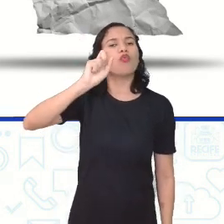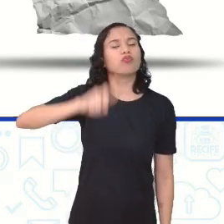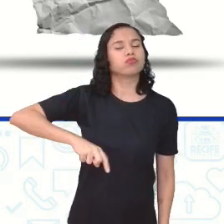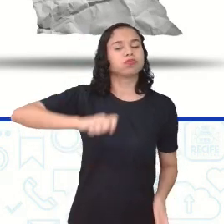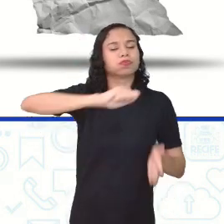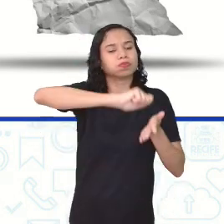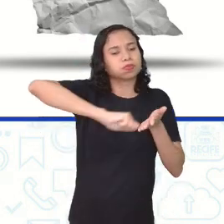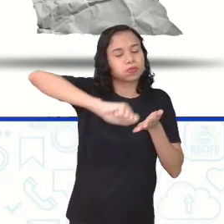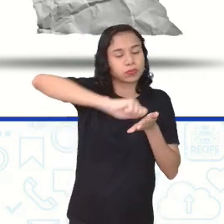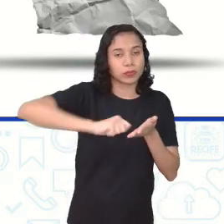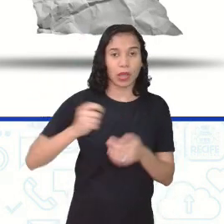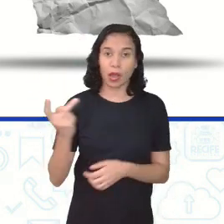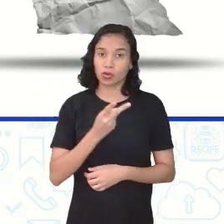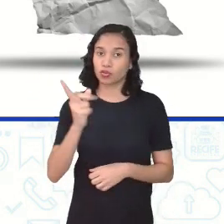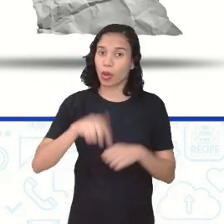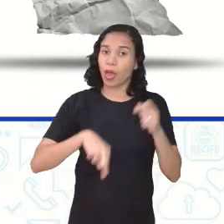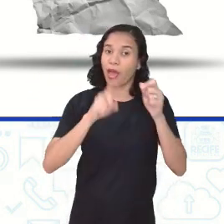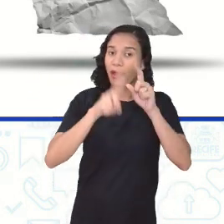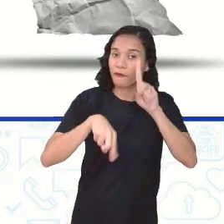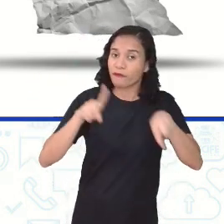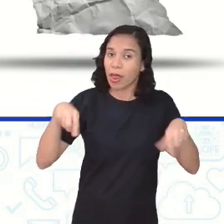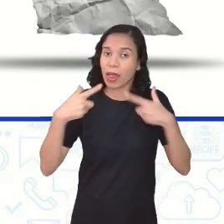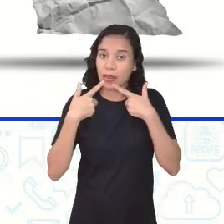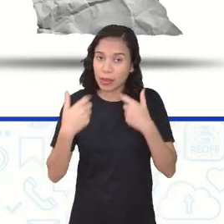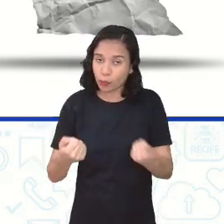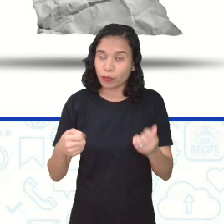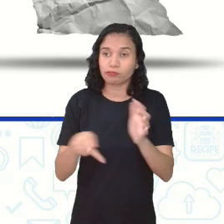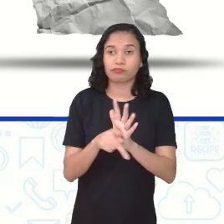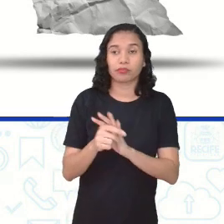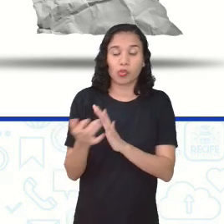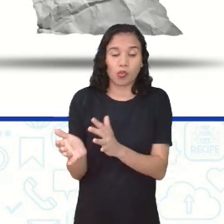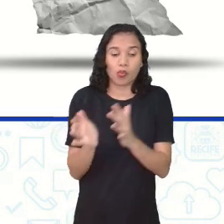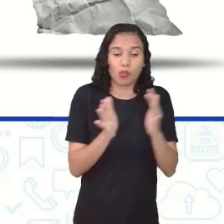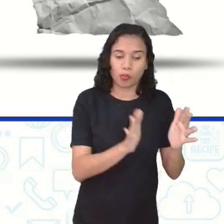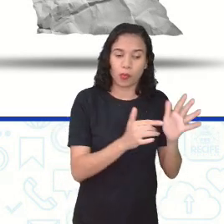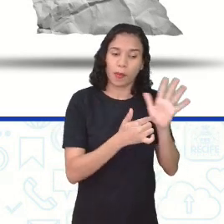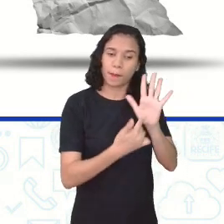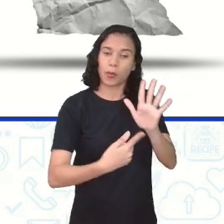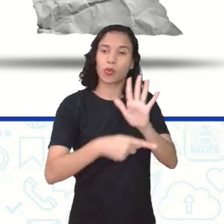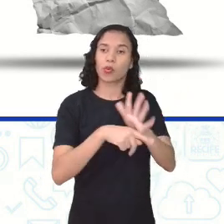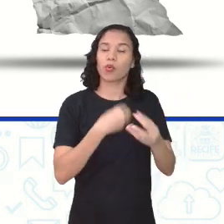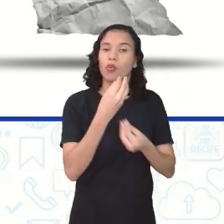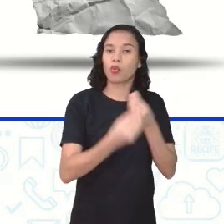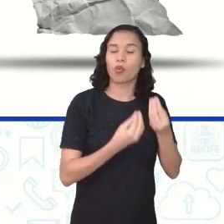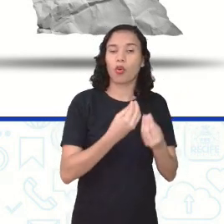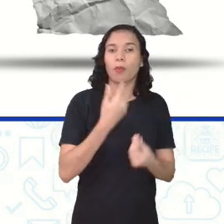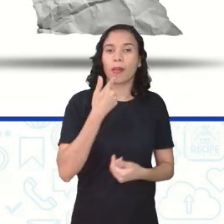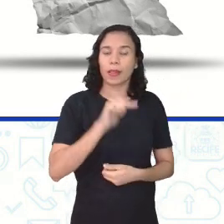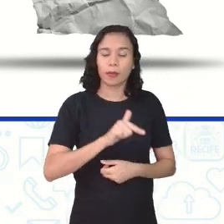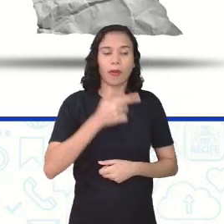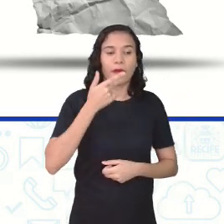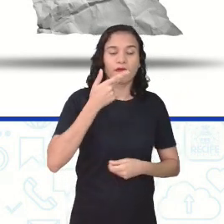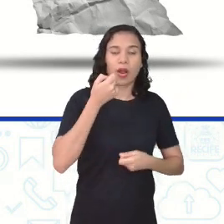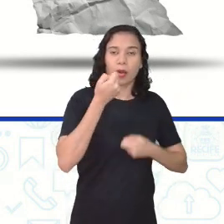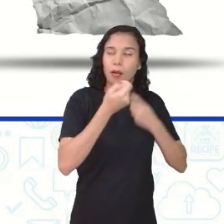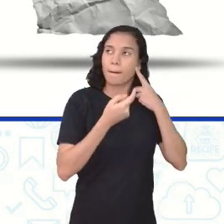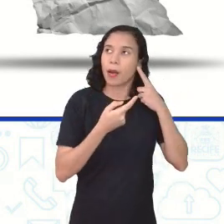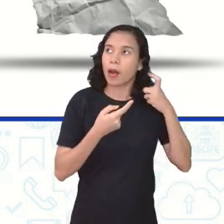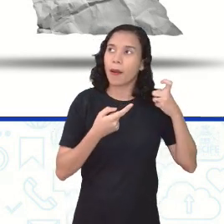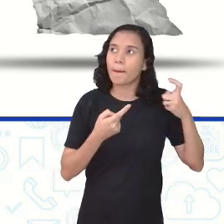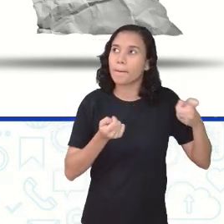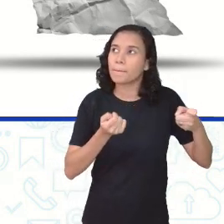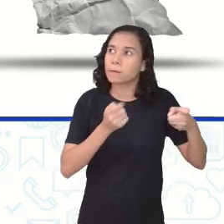As duas são variações linguísticas, uma delas representando a maneira como um idioma se expressa pelos sons,